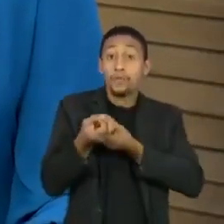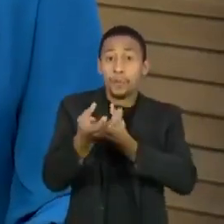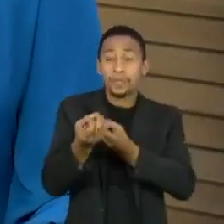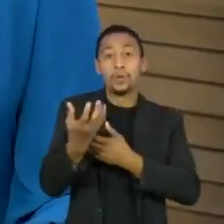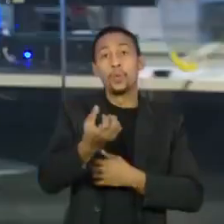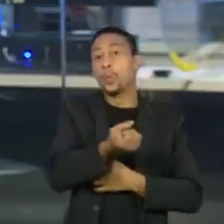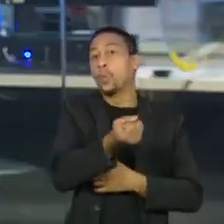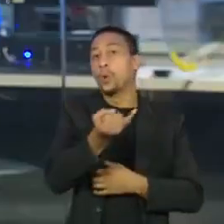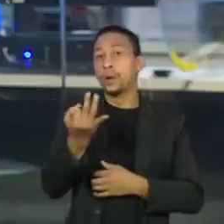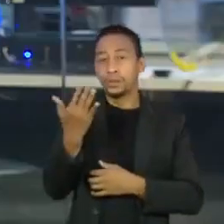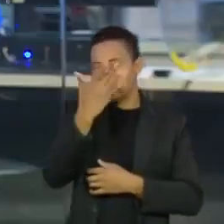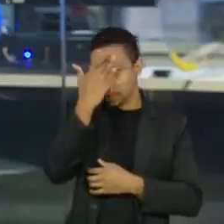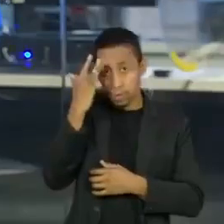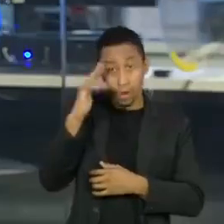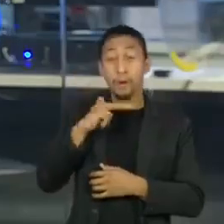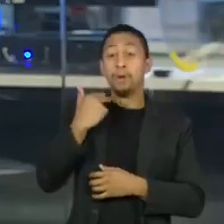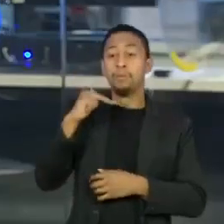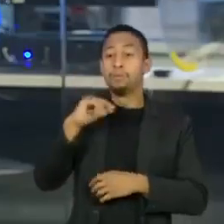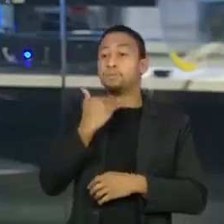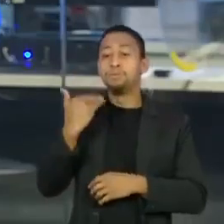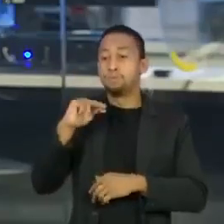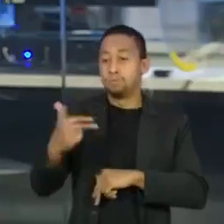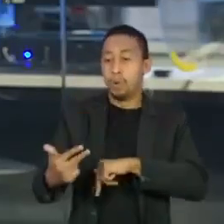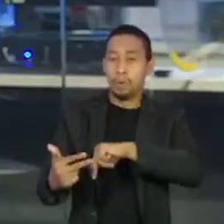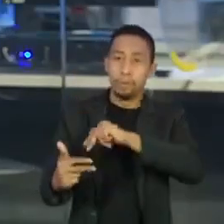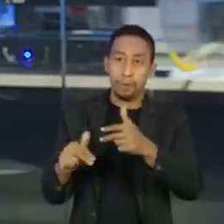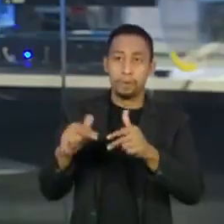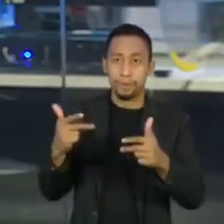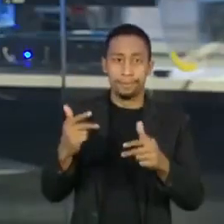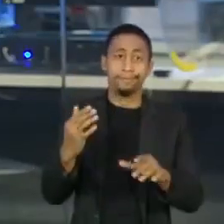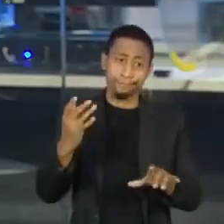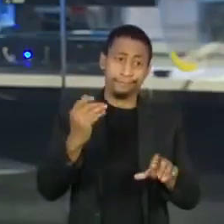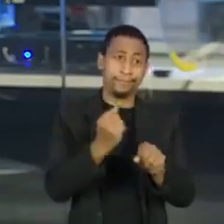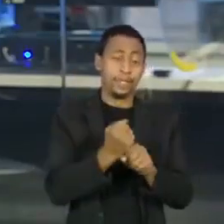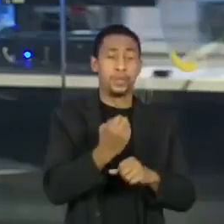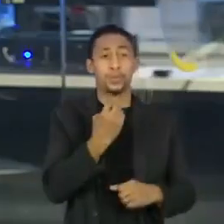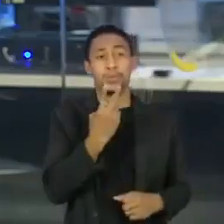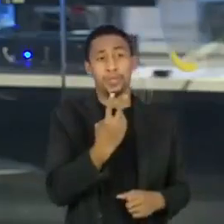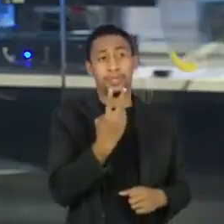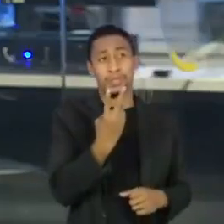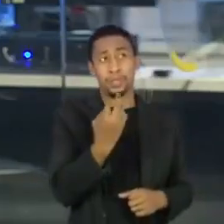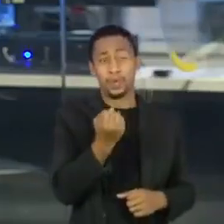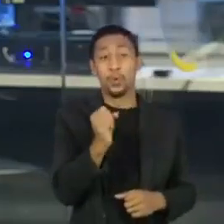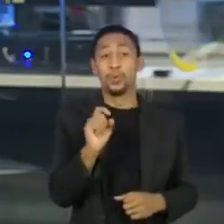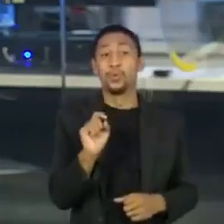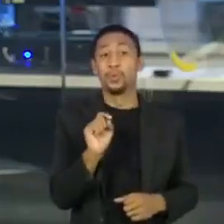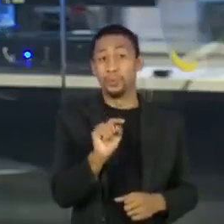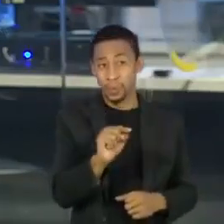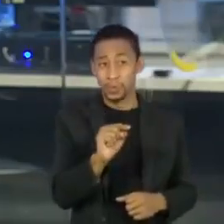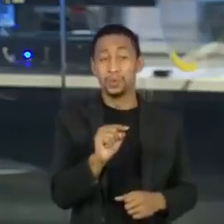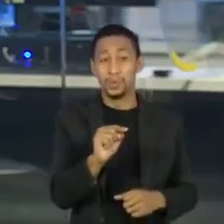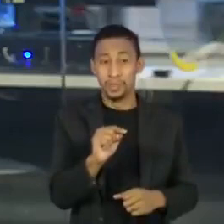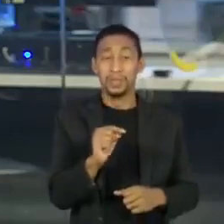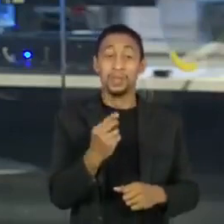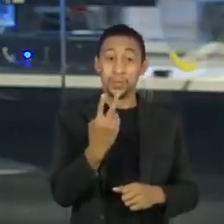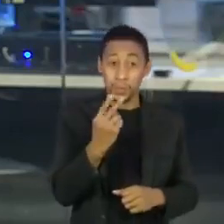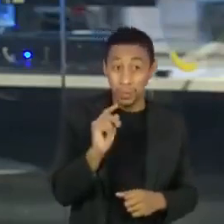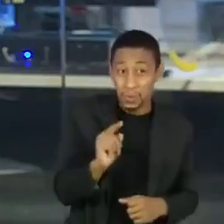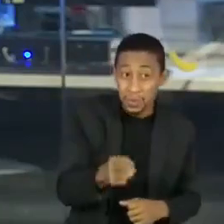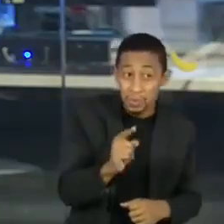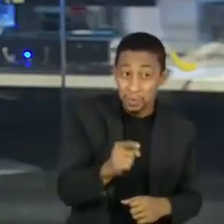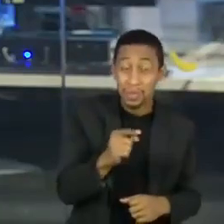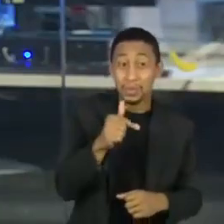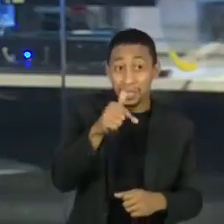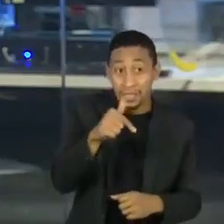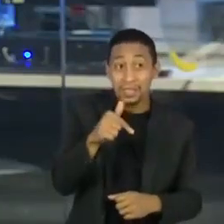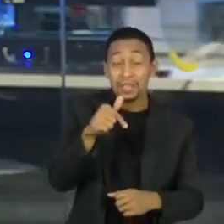imprensa. Já são 282.400 brasileiros mortos, 2.798 só